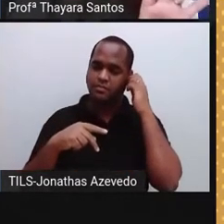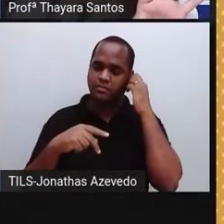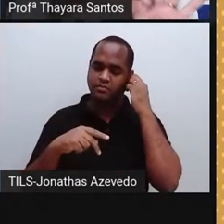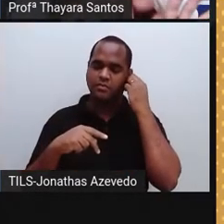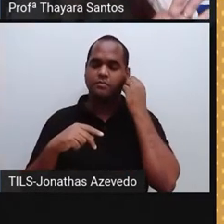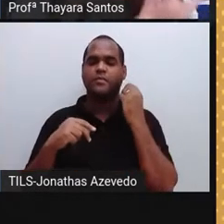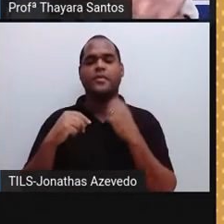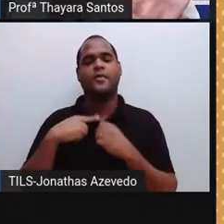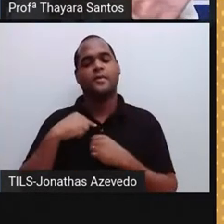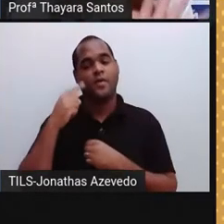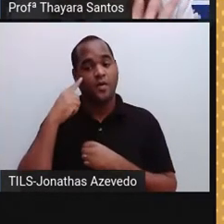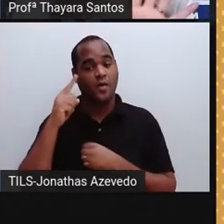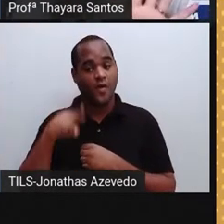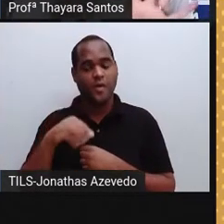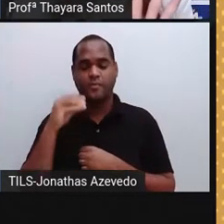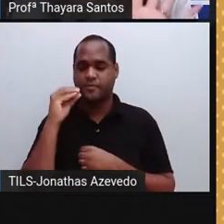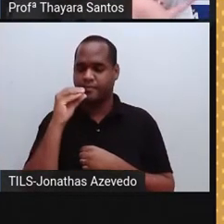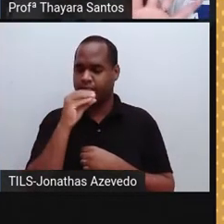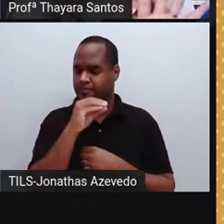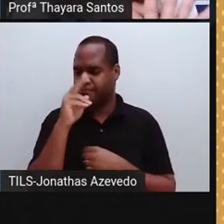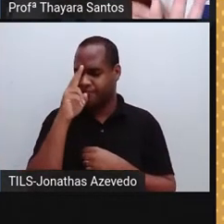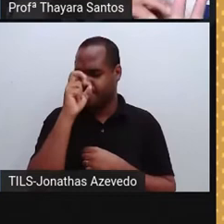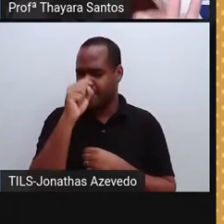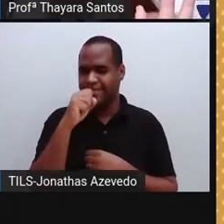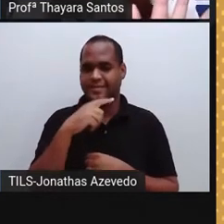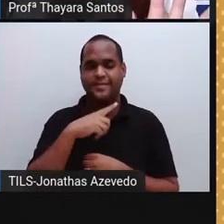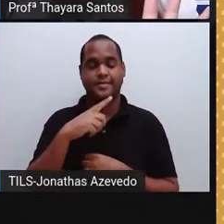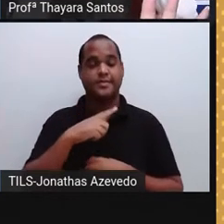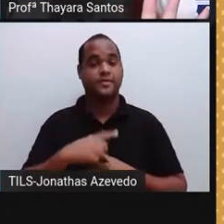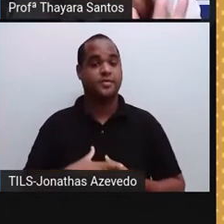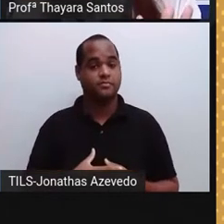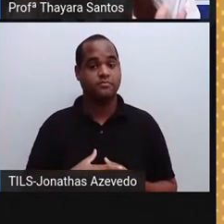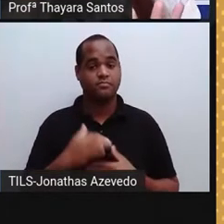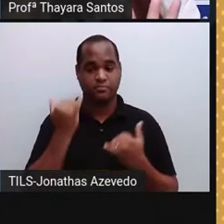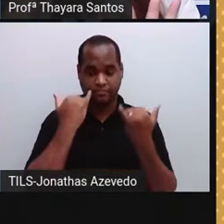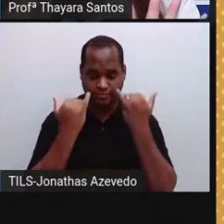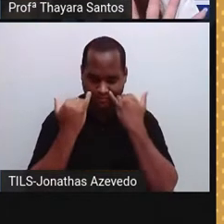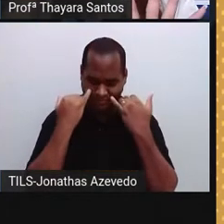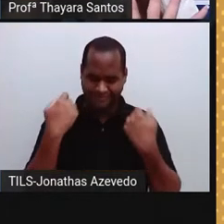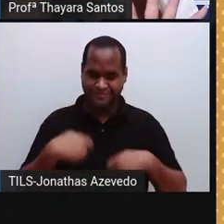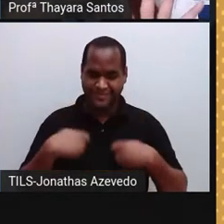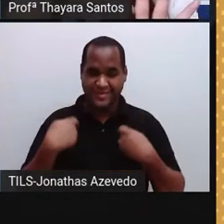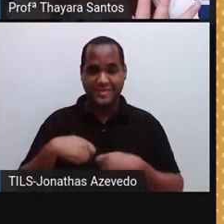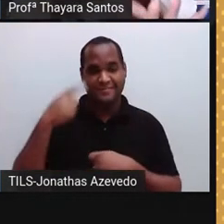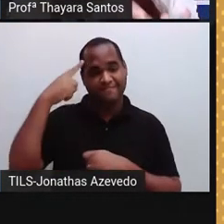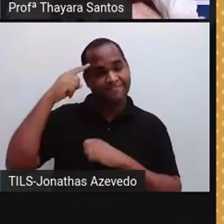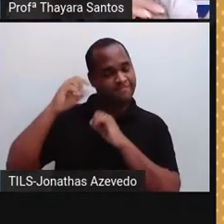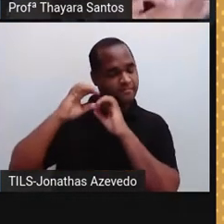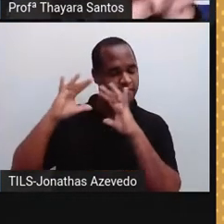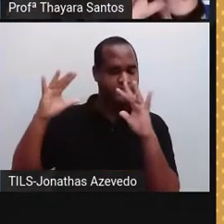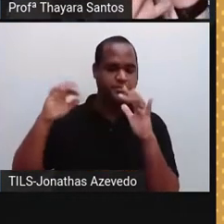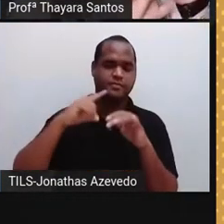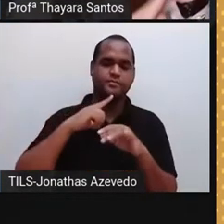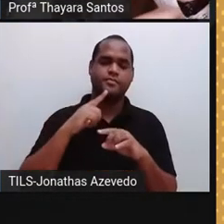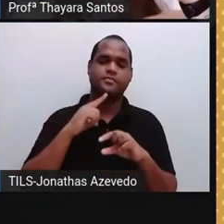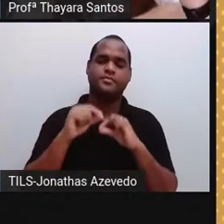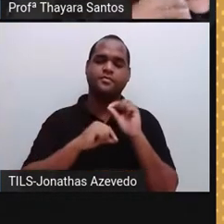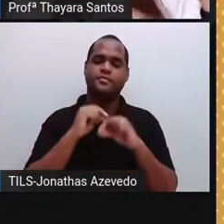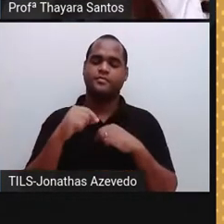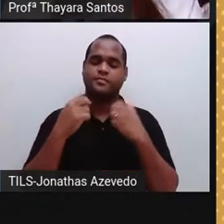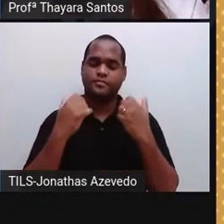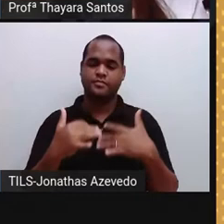para o neurônio, ou aquela superfície que ela está tocando está quente. Essa informação precisa chegar no nosso cérebro. Então, passa pelo sistema nervoso